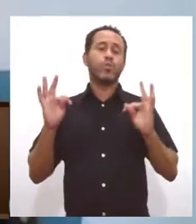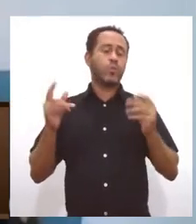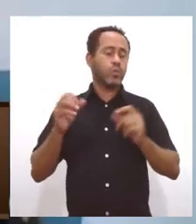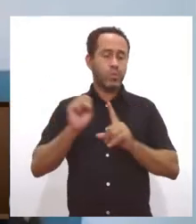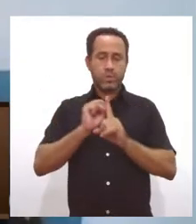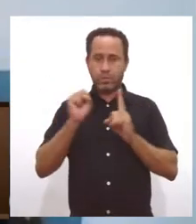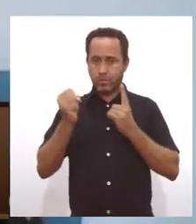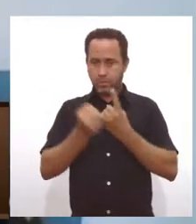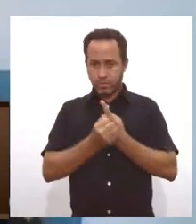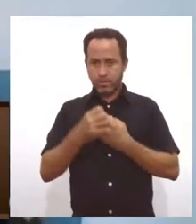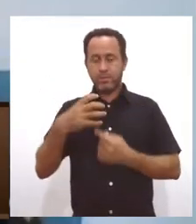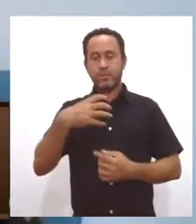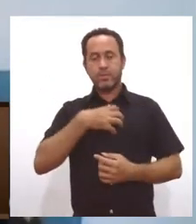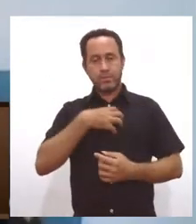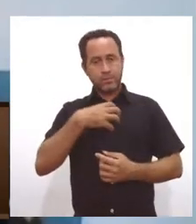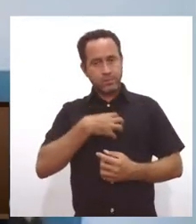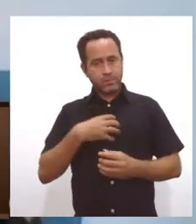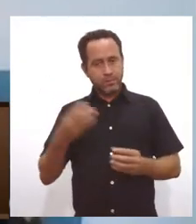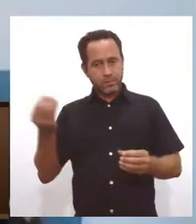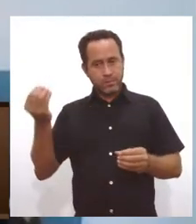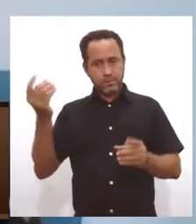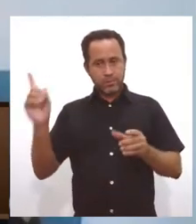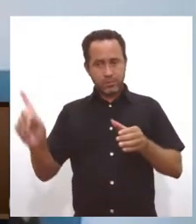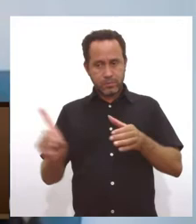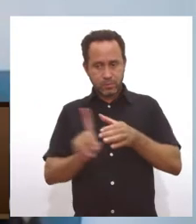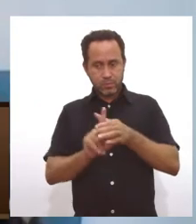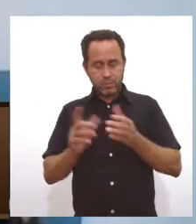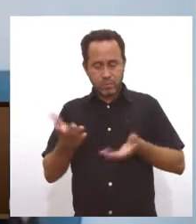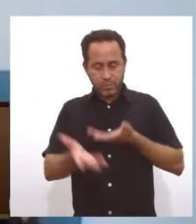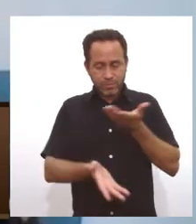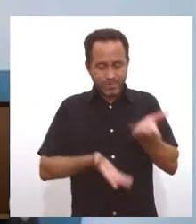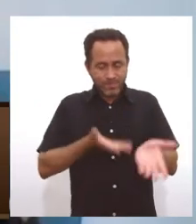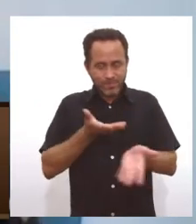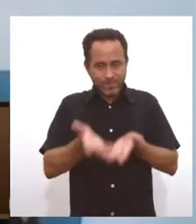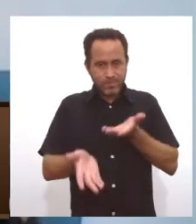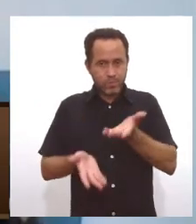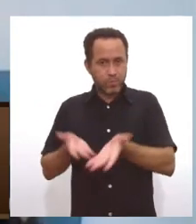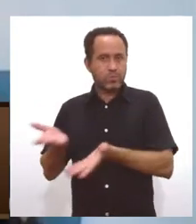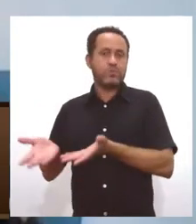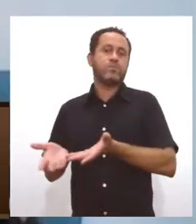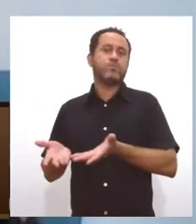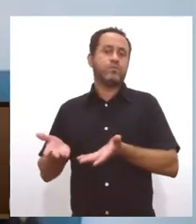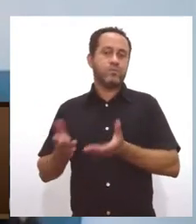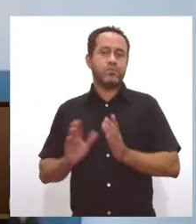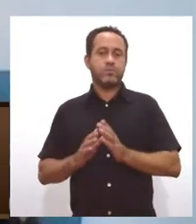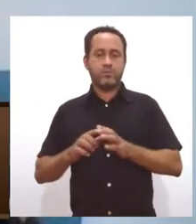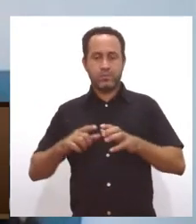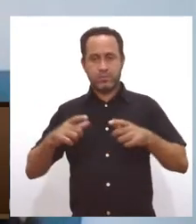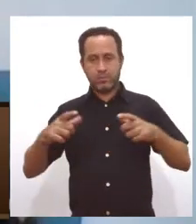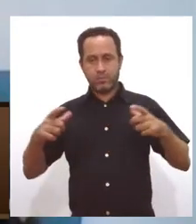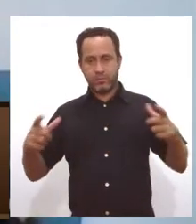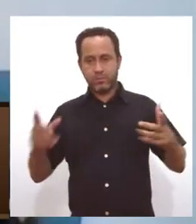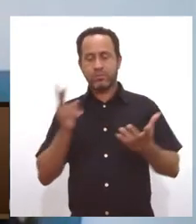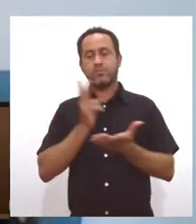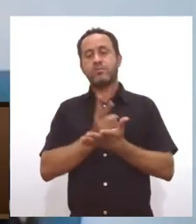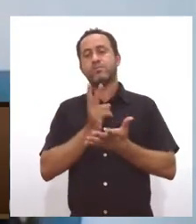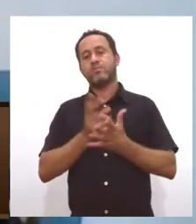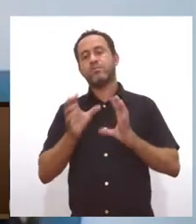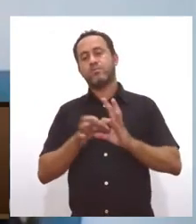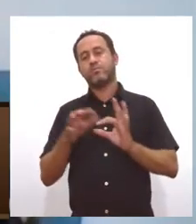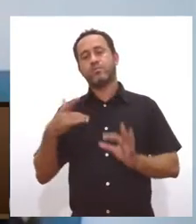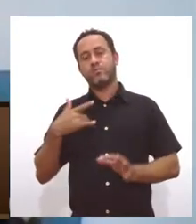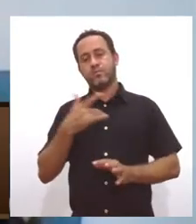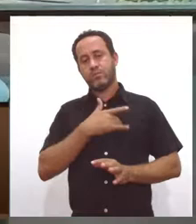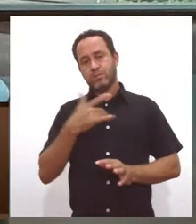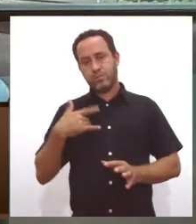se sentir envolvida no processo para que a unidade, ela possa permanecer saudável, né?